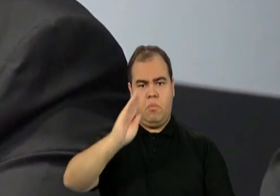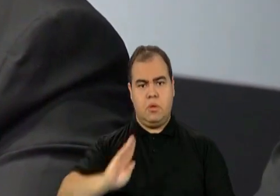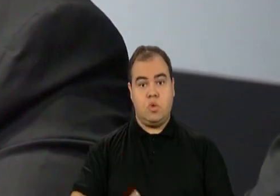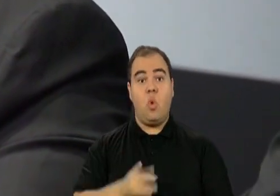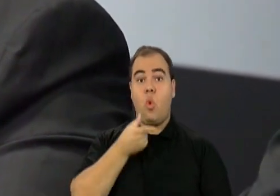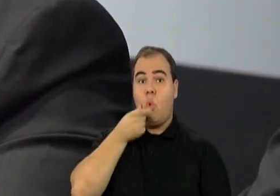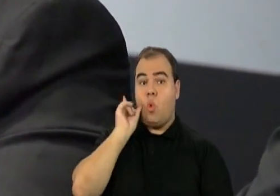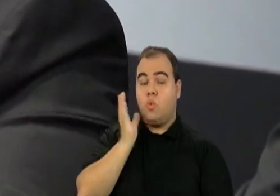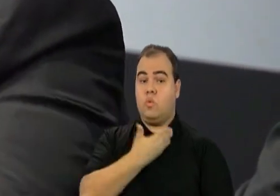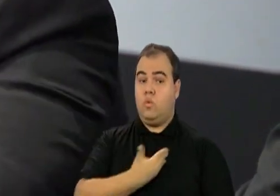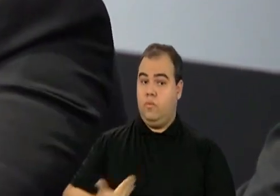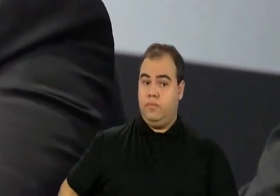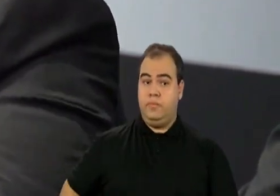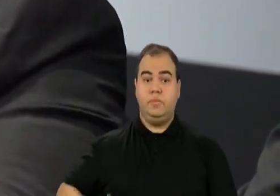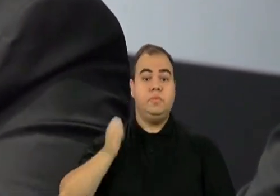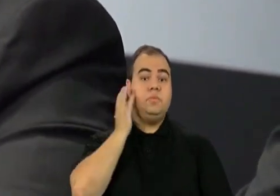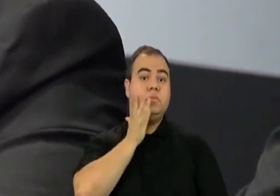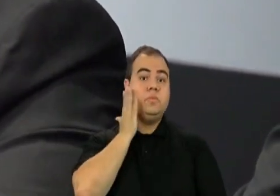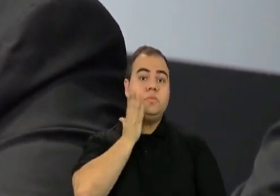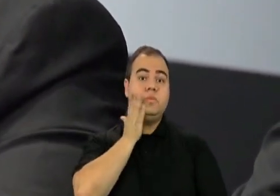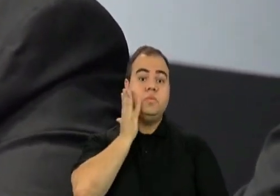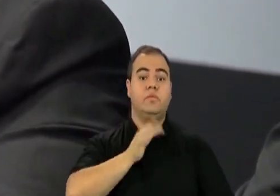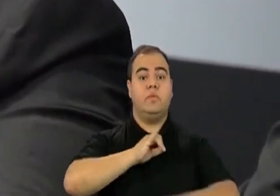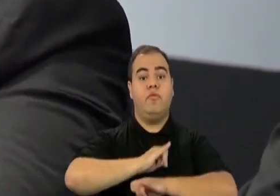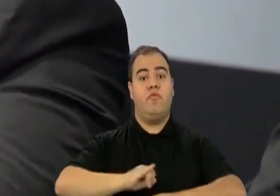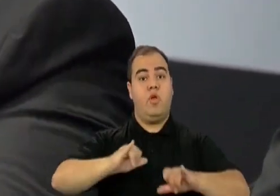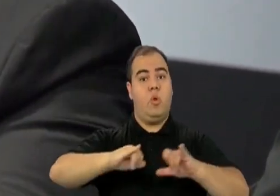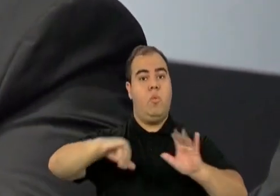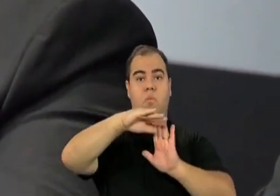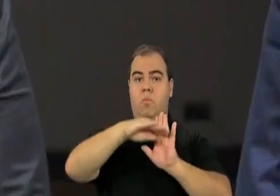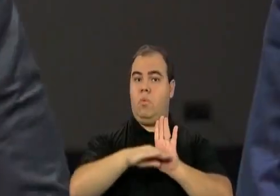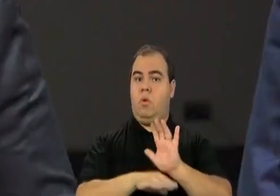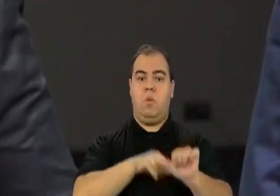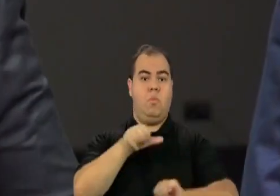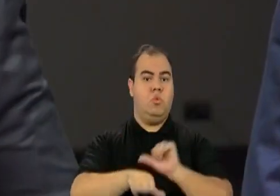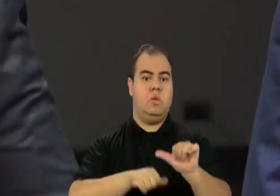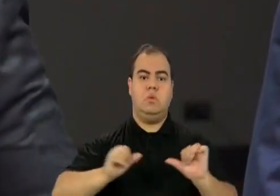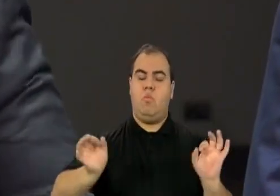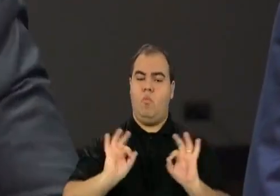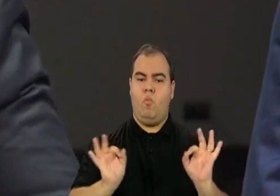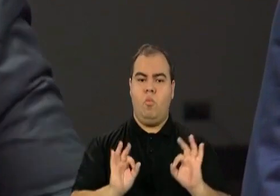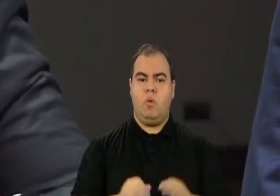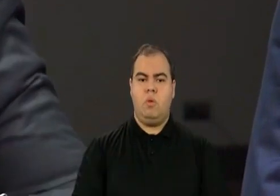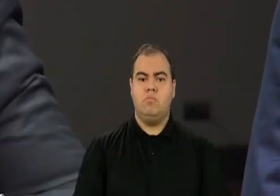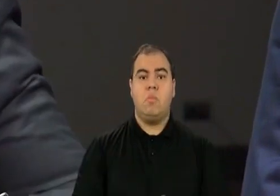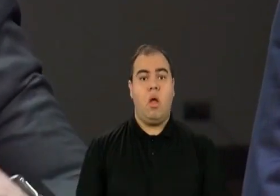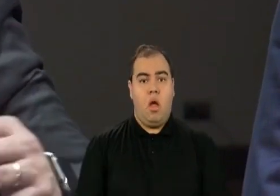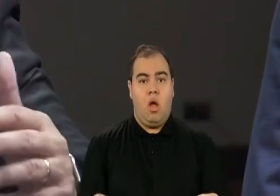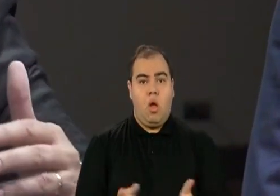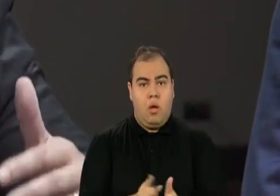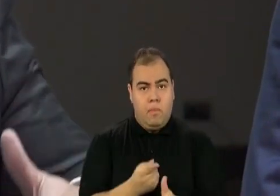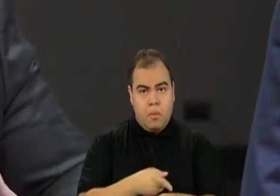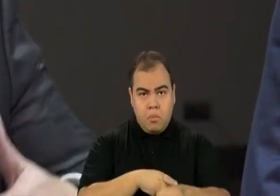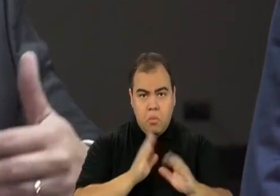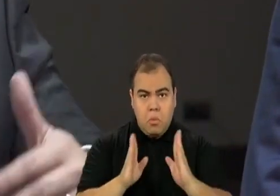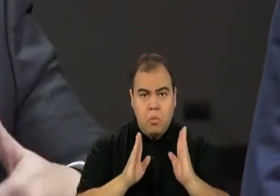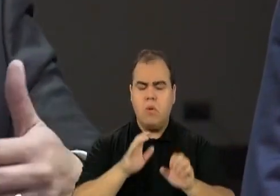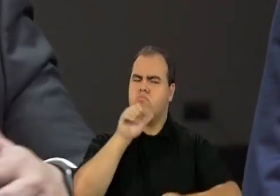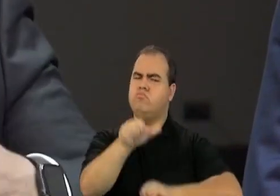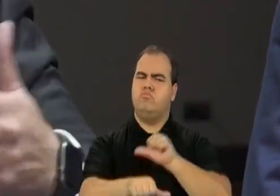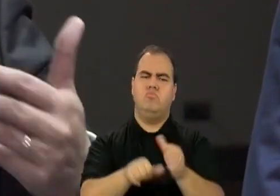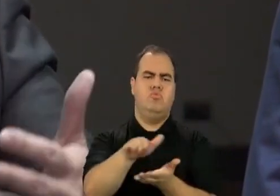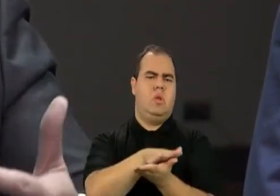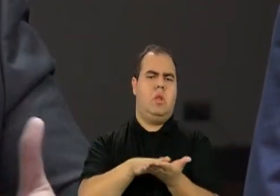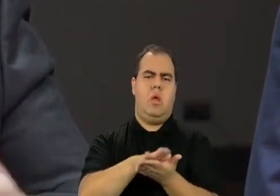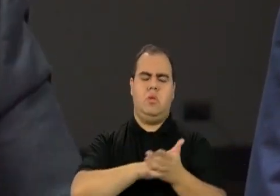o governador Tarcísio de Freitas disse que o programa não terá mudanças Neste primeiro momento, nada muda A gente vai tocar o projeto, o